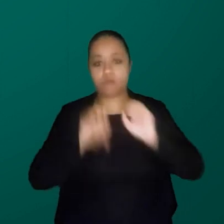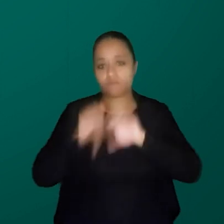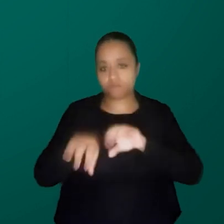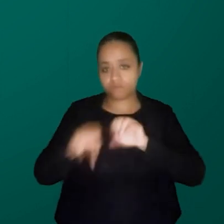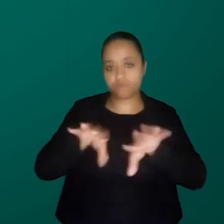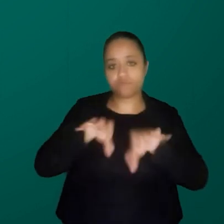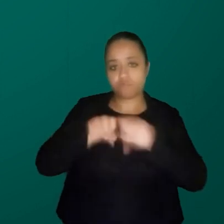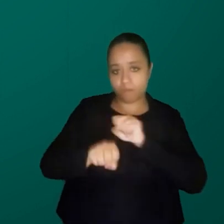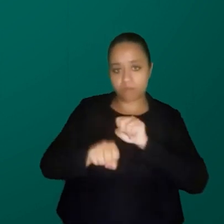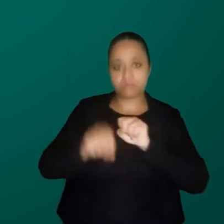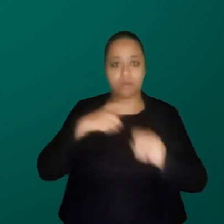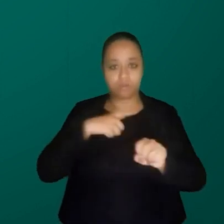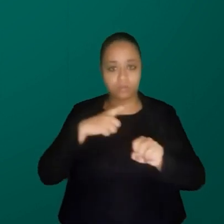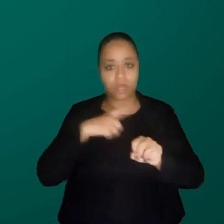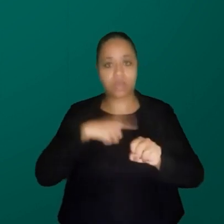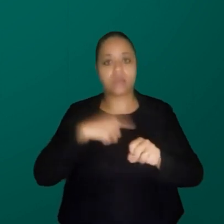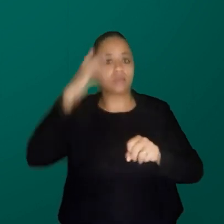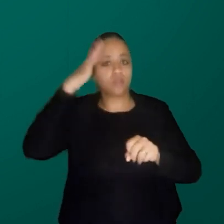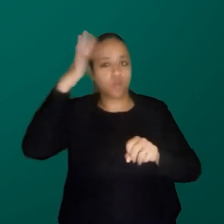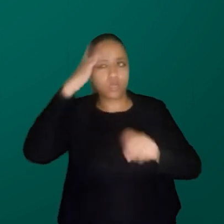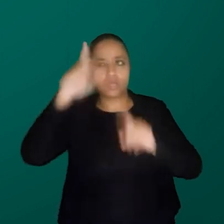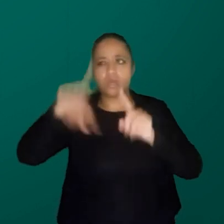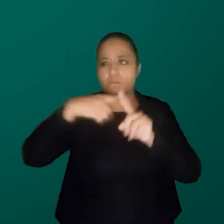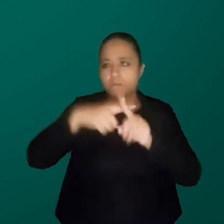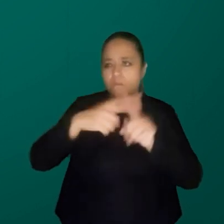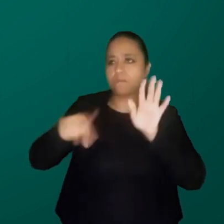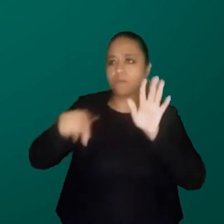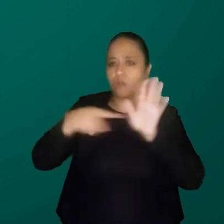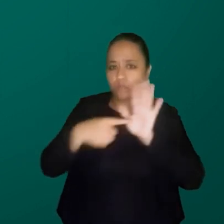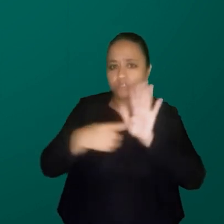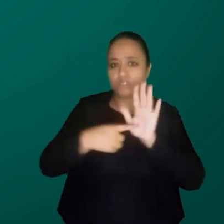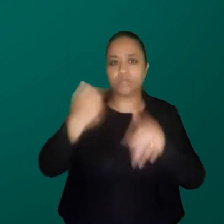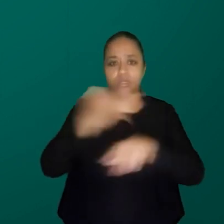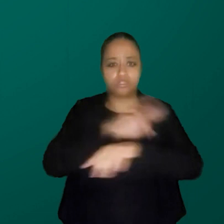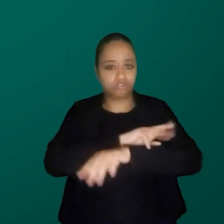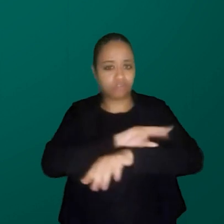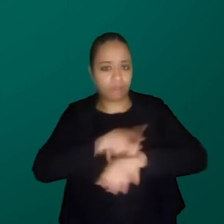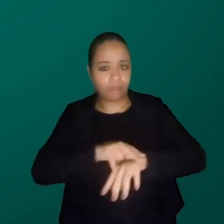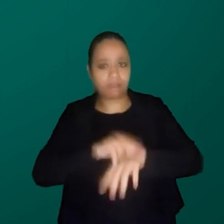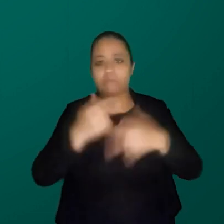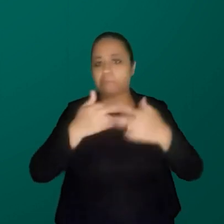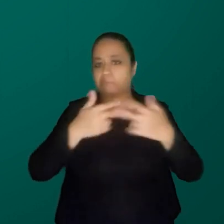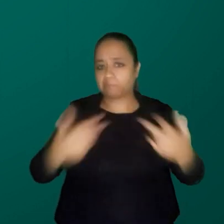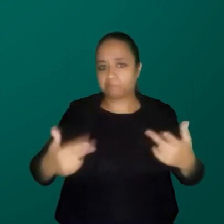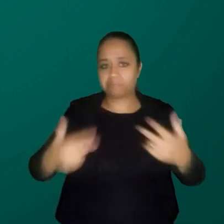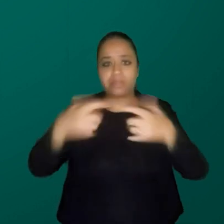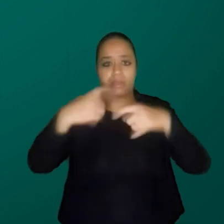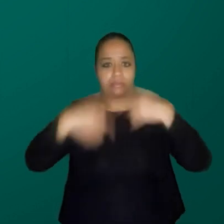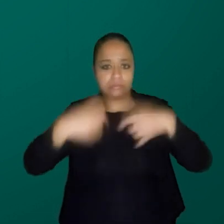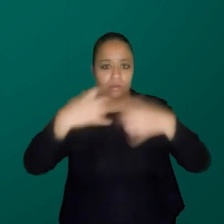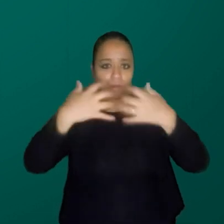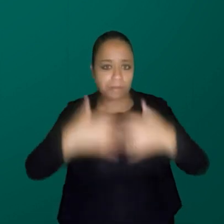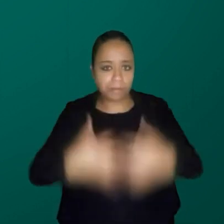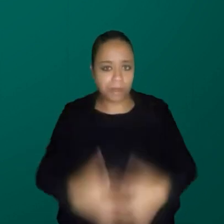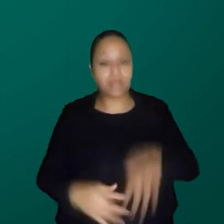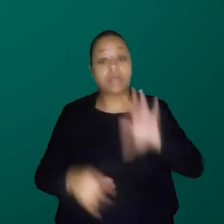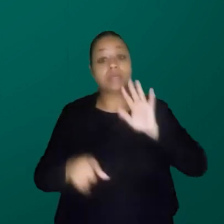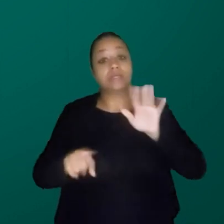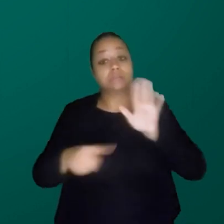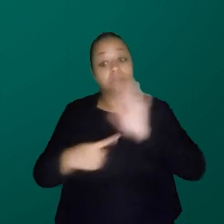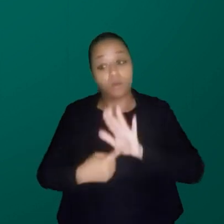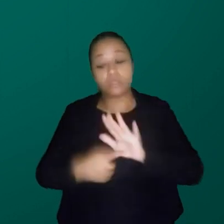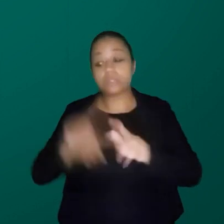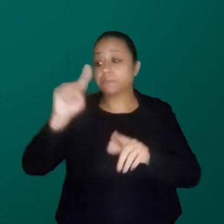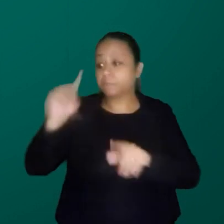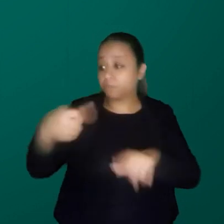teórica para elas, que explica de verdade o é gênero e interseccionalidade. Não é igual eu fiz com vocês no início, tá, gente? Explica de verdade para que depois elas estejam